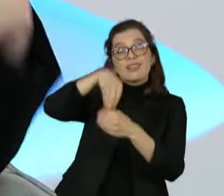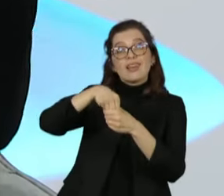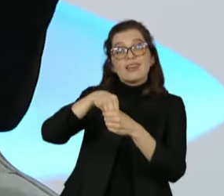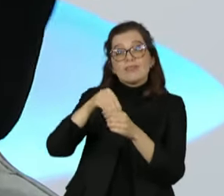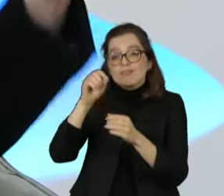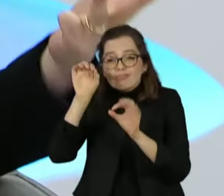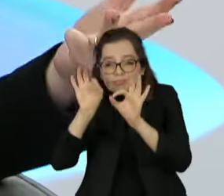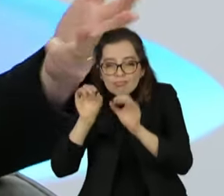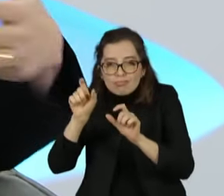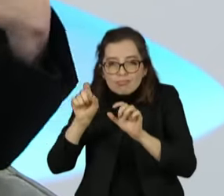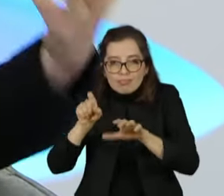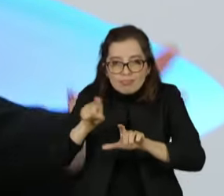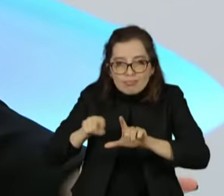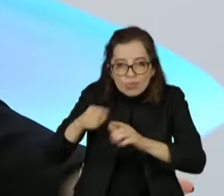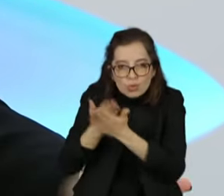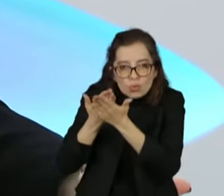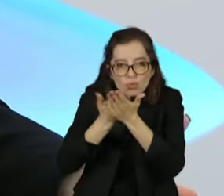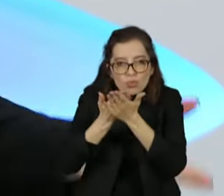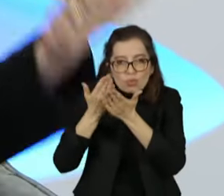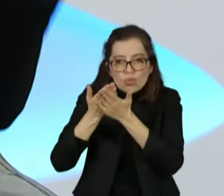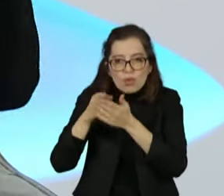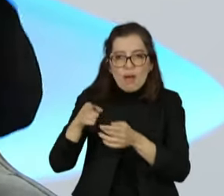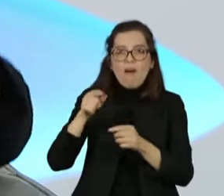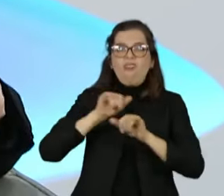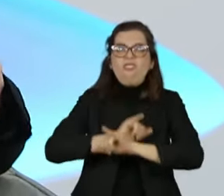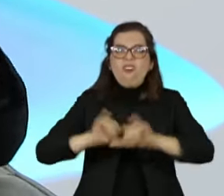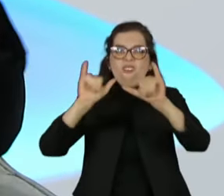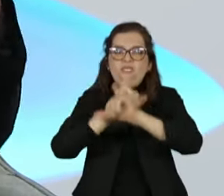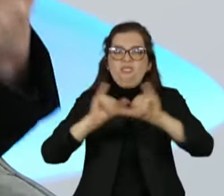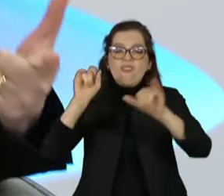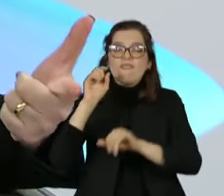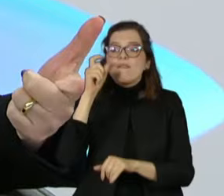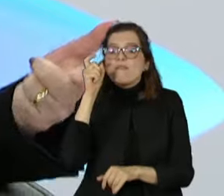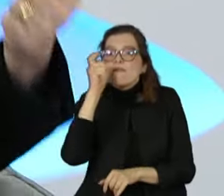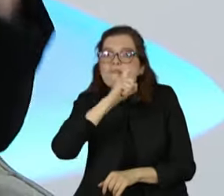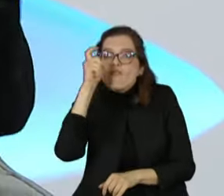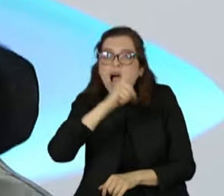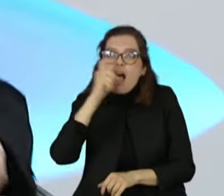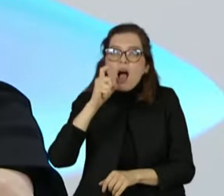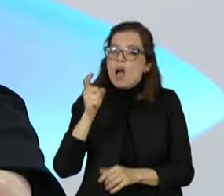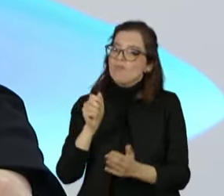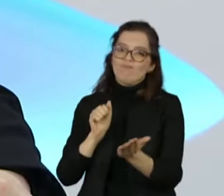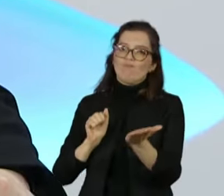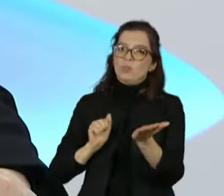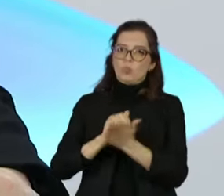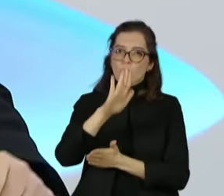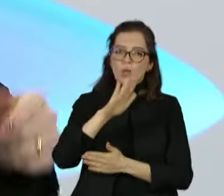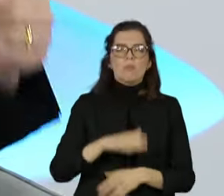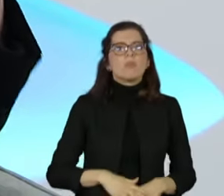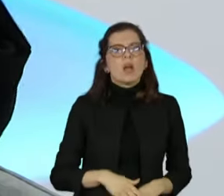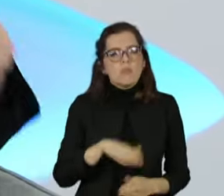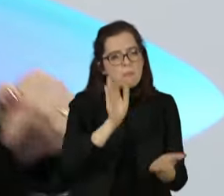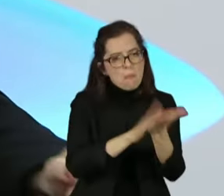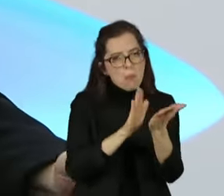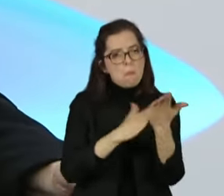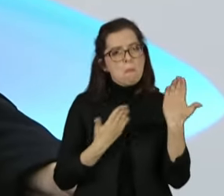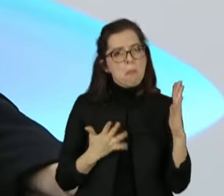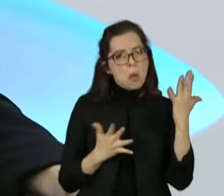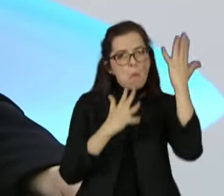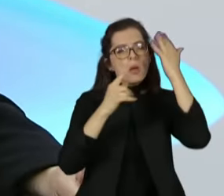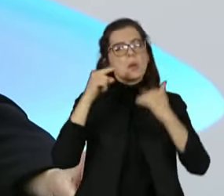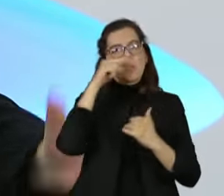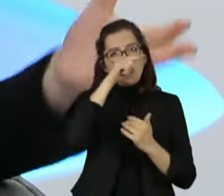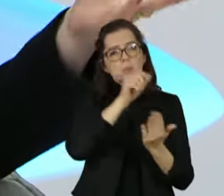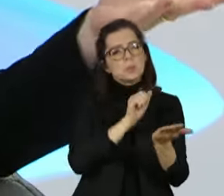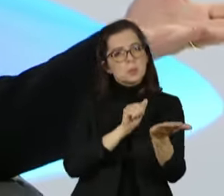sociais o questionamento da segurança das urnas. E foi mais, criou fake news, inclusive em relação a minha pessoa, fazendo aqui um